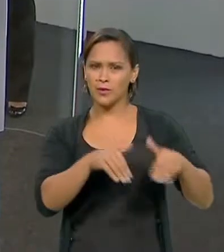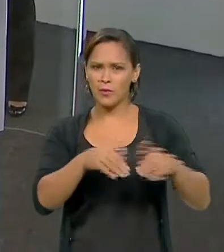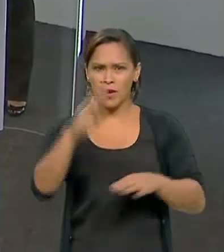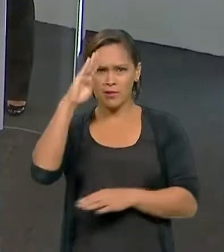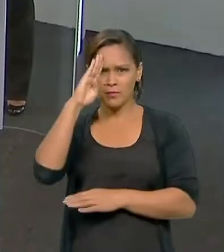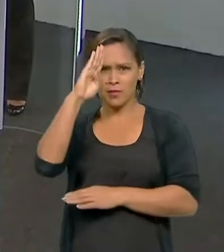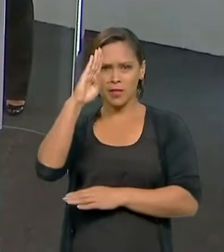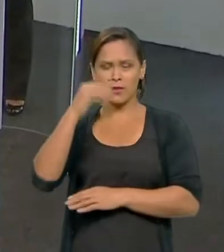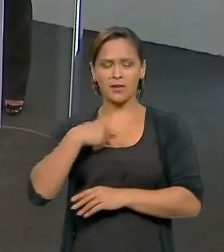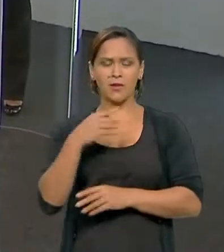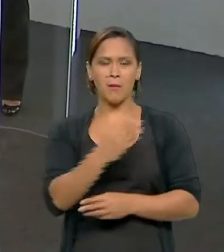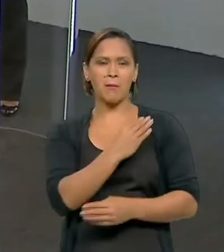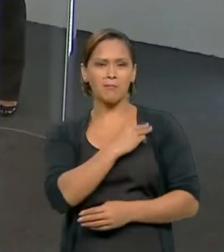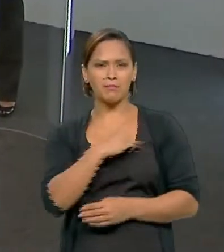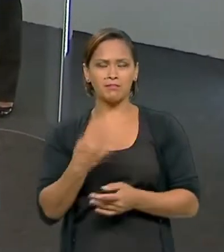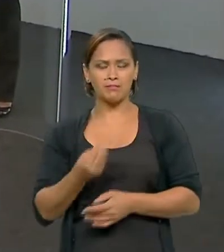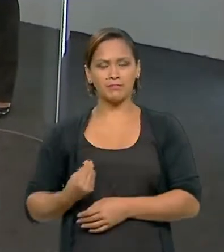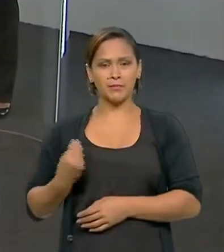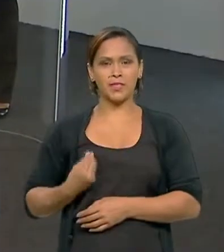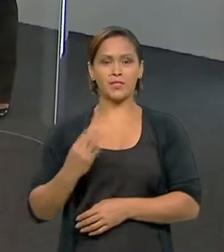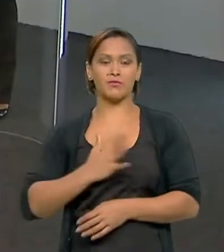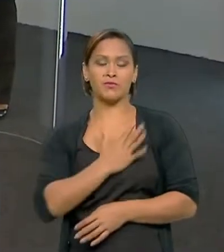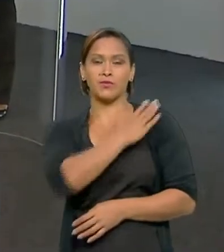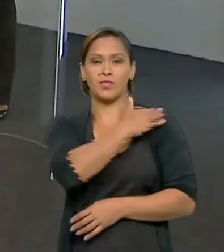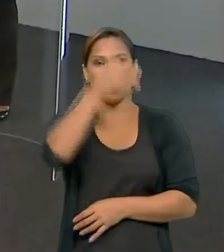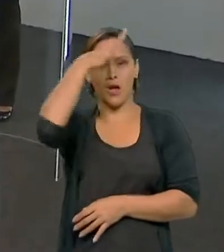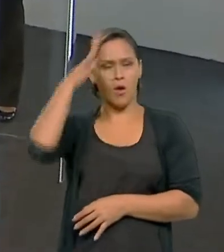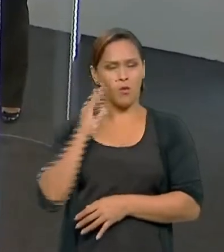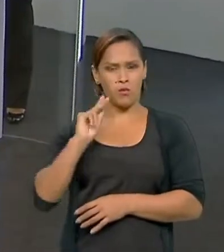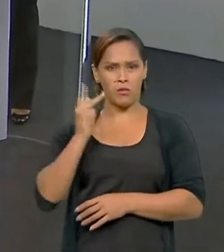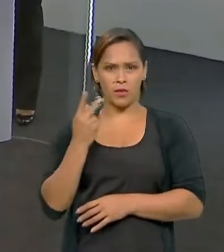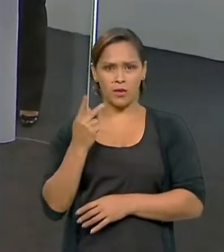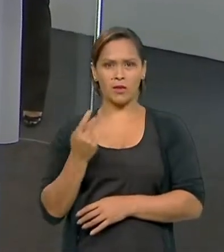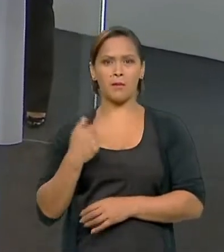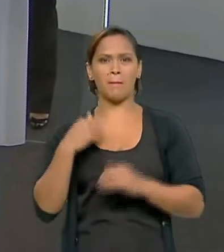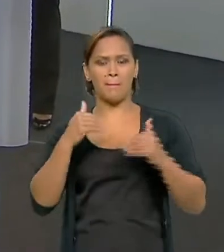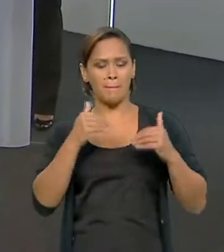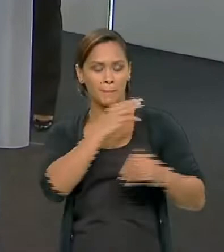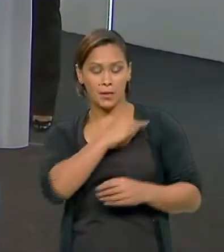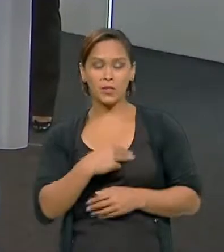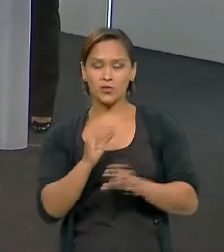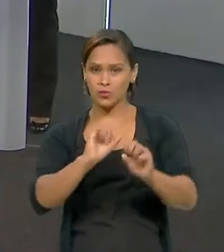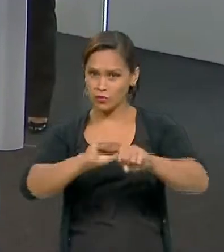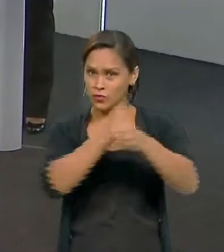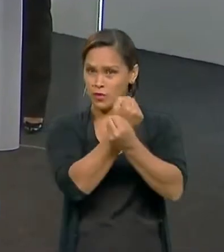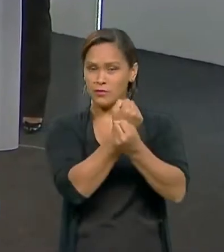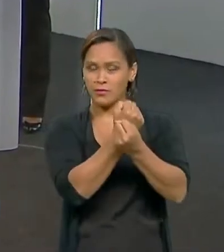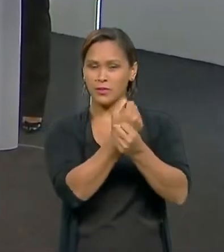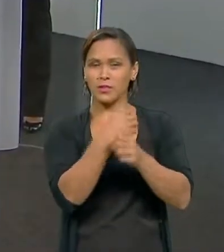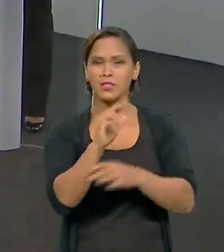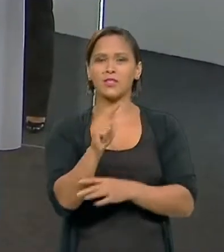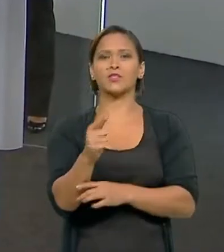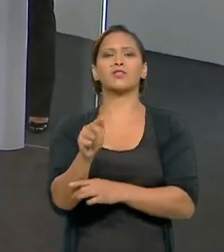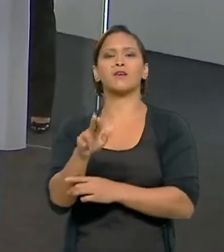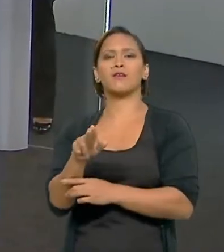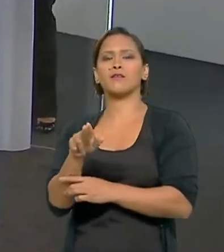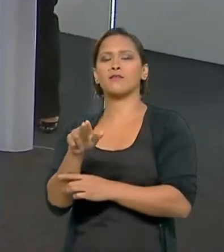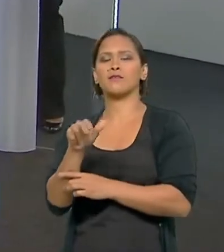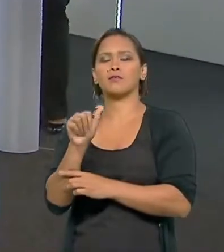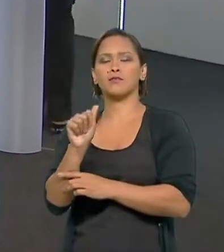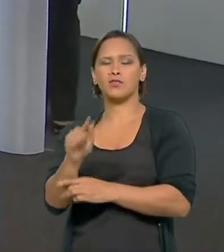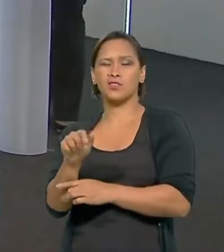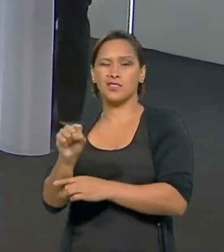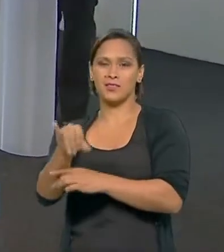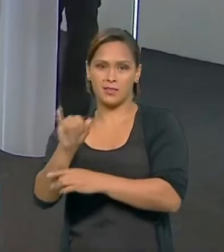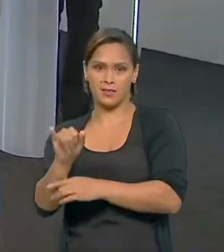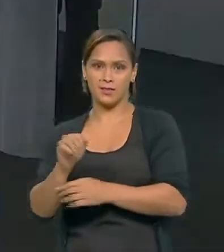contaremos com a presença especial do general Augusto Heleno, ministro-chefe do Gabinete de Segurança Institucional da Presidência da República,